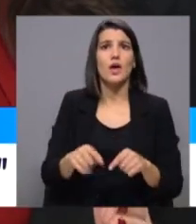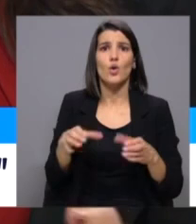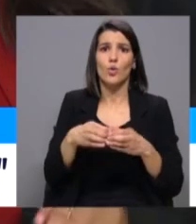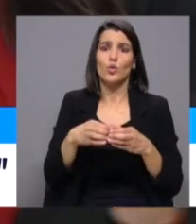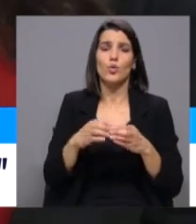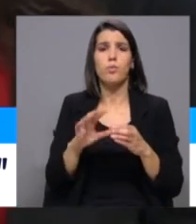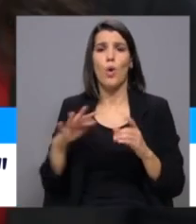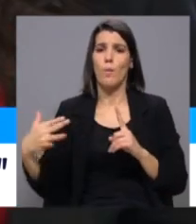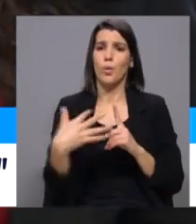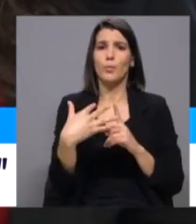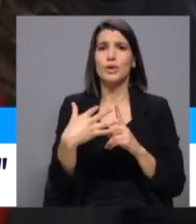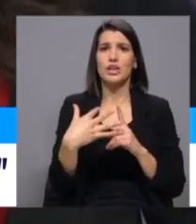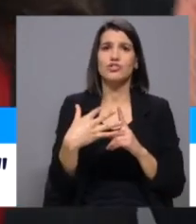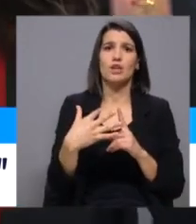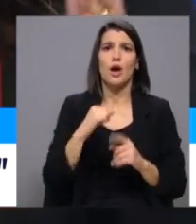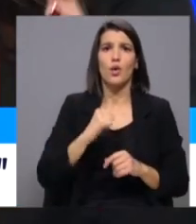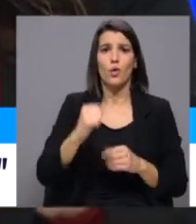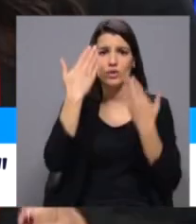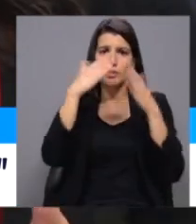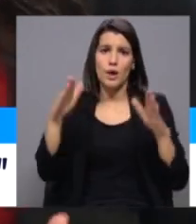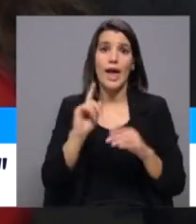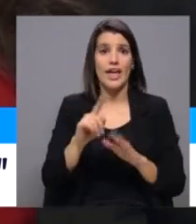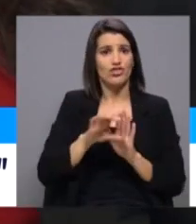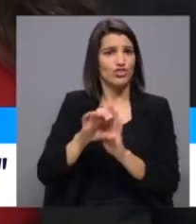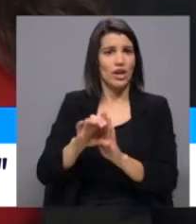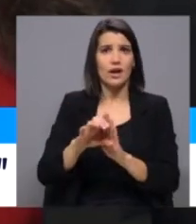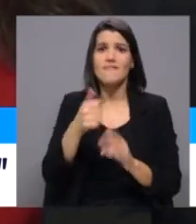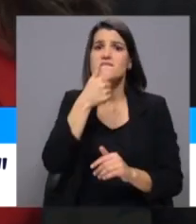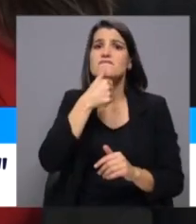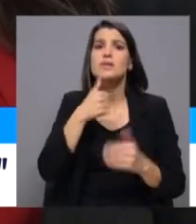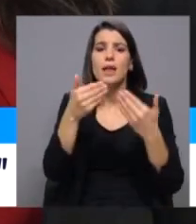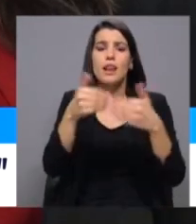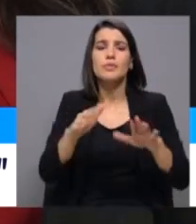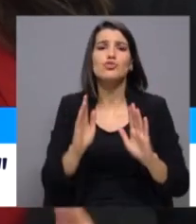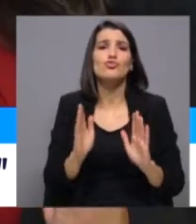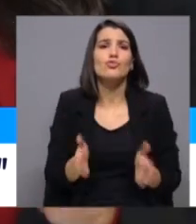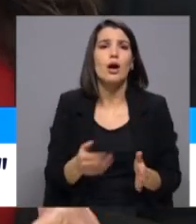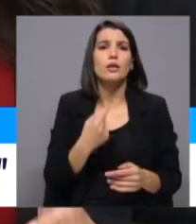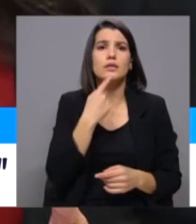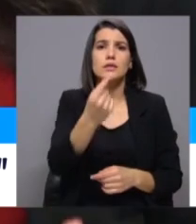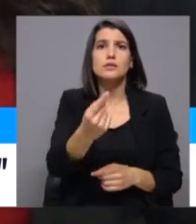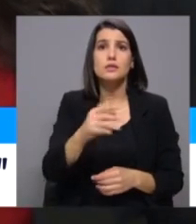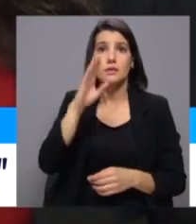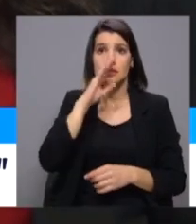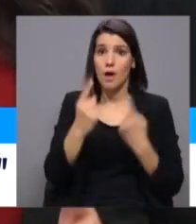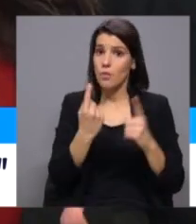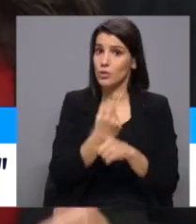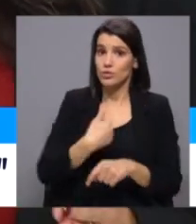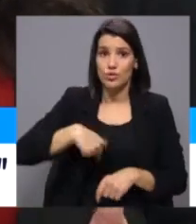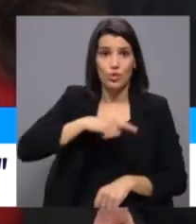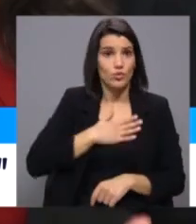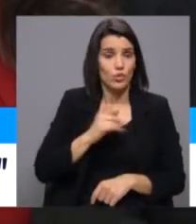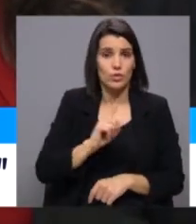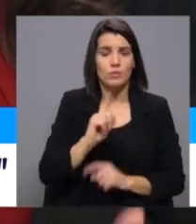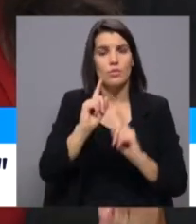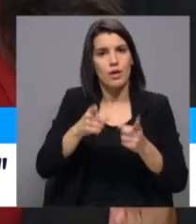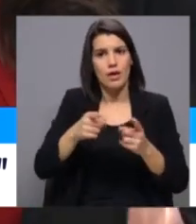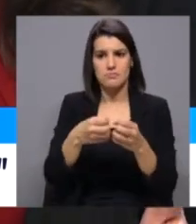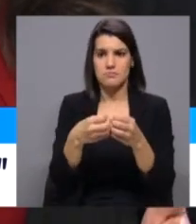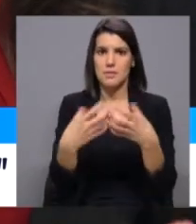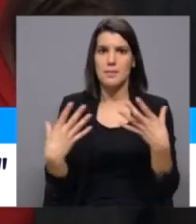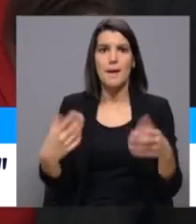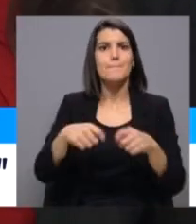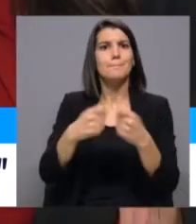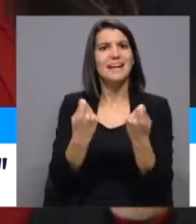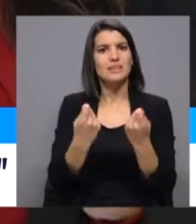antidemocrática, como é o caso do Chega. E o PAN já deixou essa linha vermelha muito bem delimitada. Porque se há algo que nós não queremos é, de facto, o crescimento de